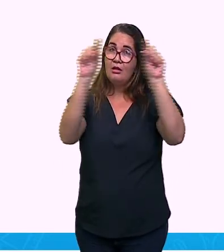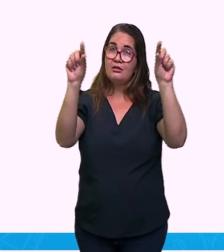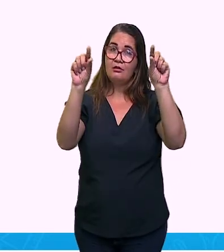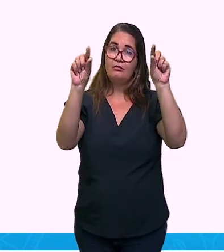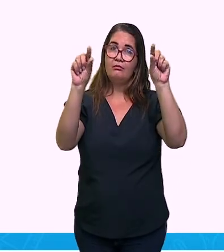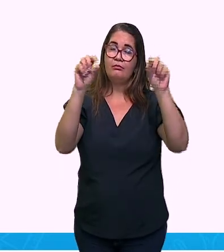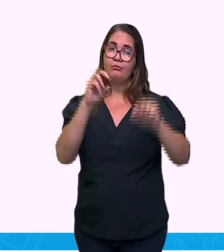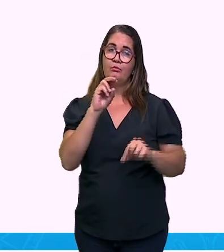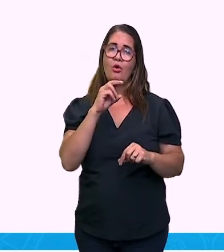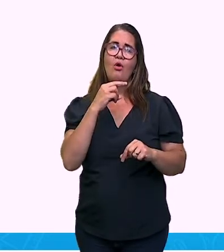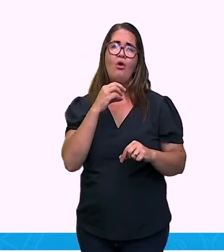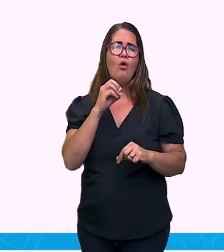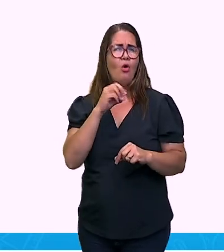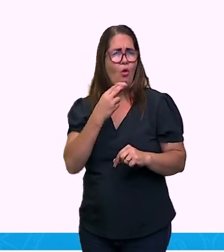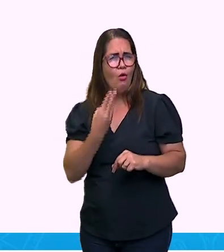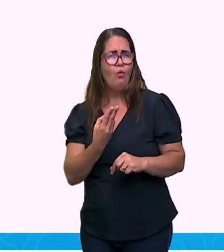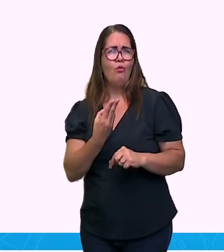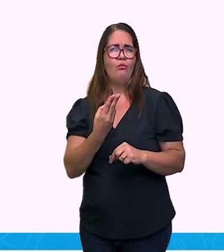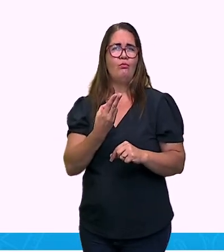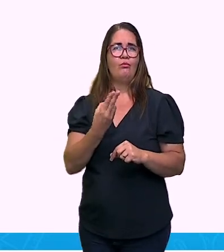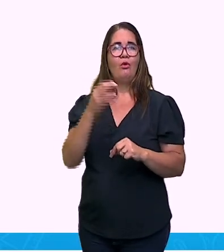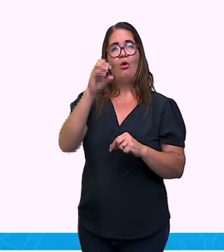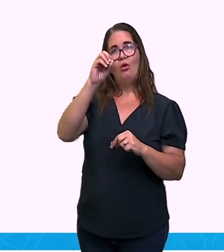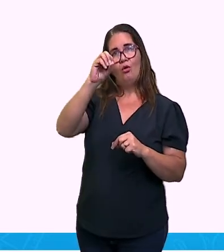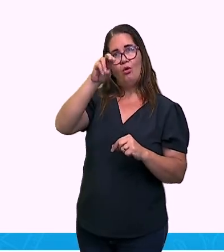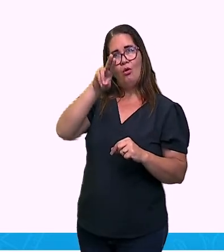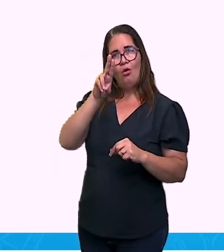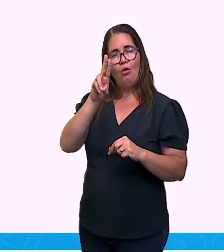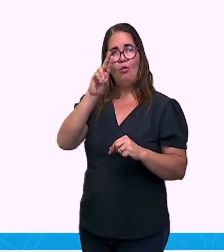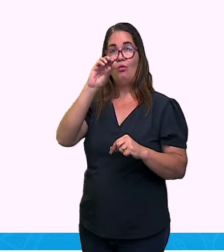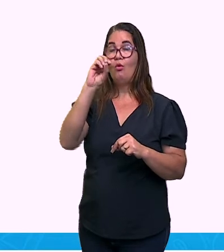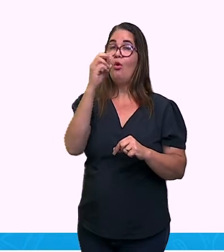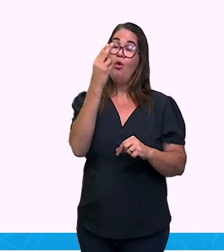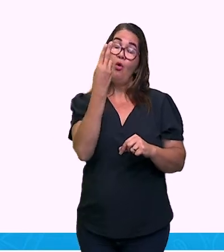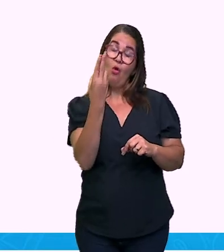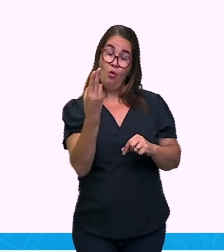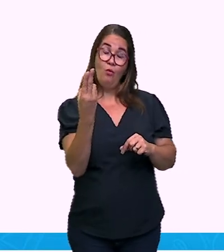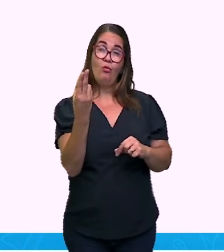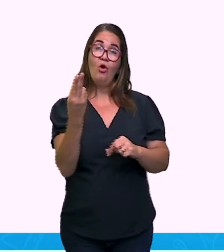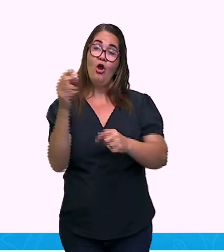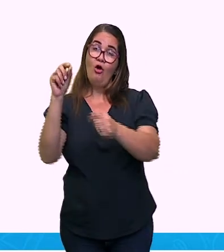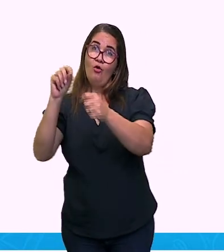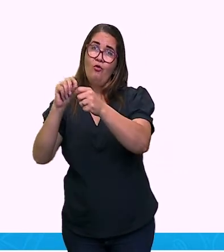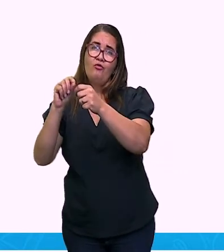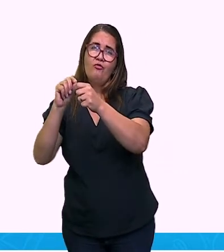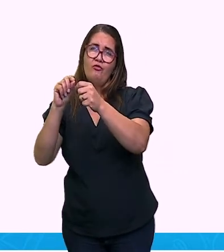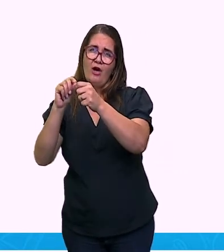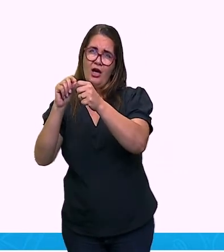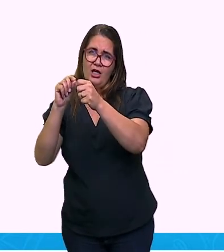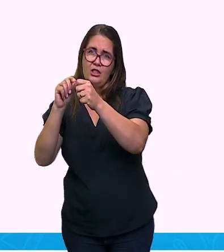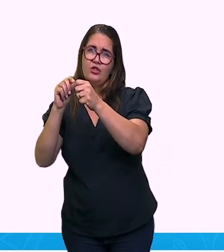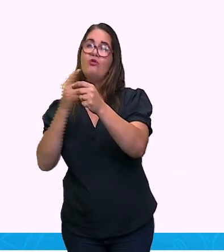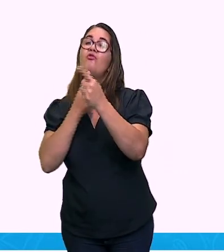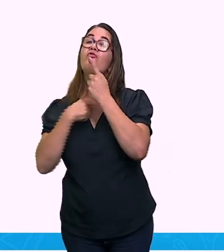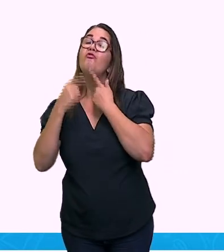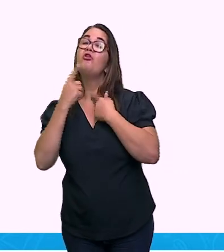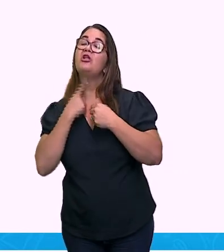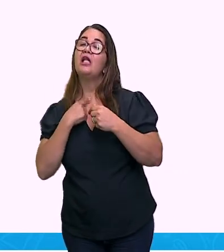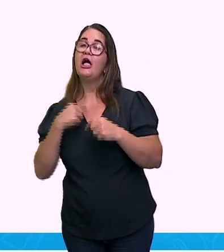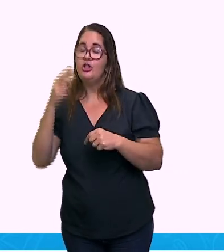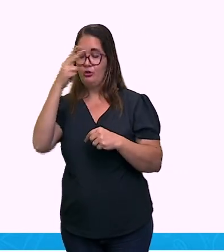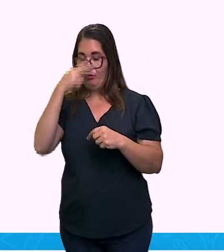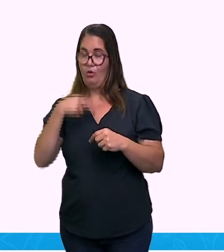Olha aqui, gente, o ou. Quando eu tenho ou, a oração será a